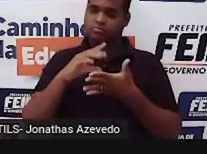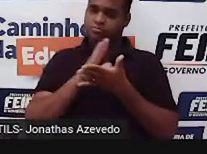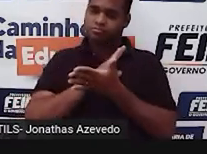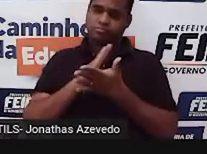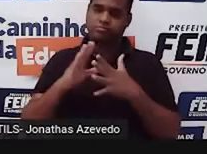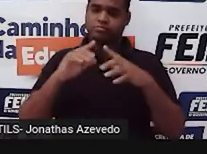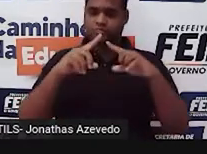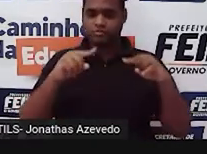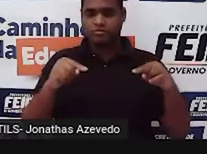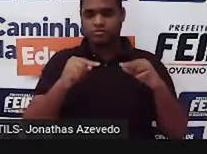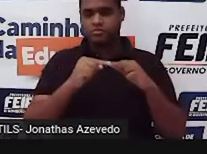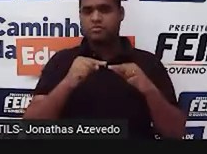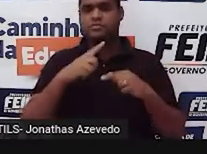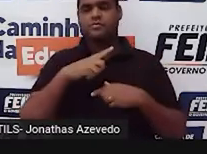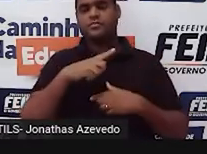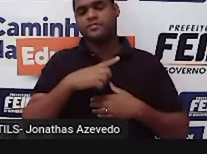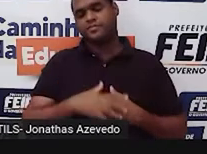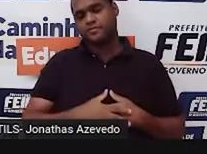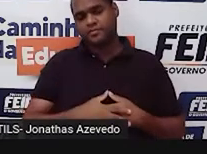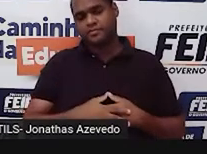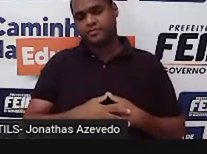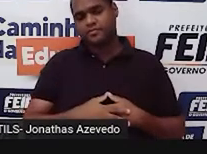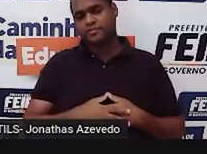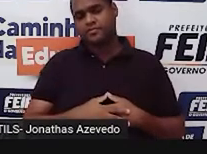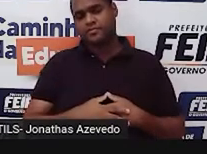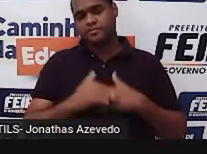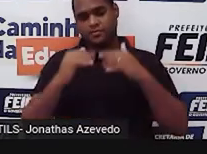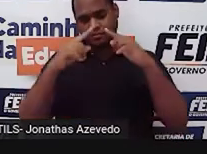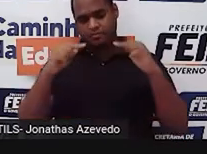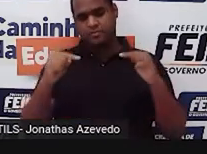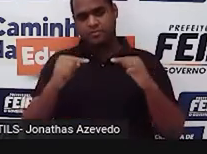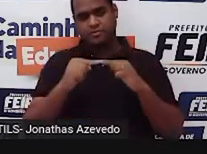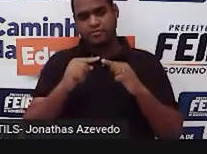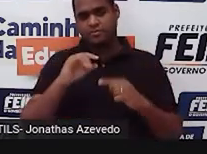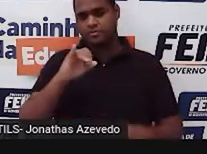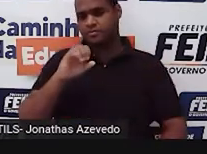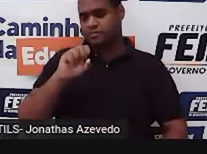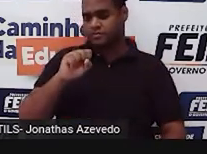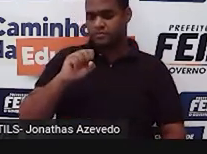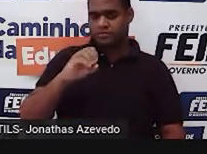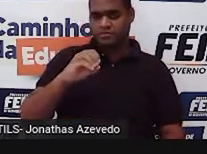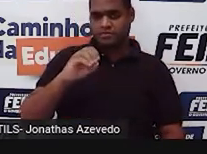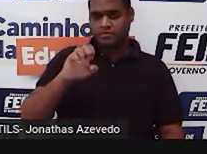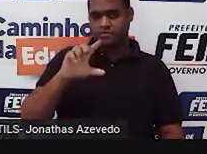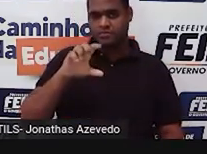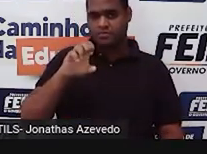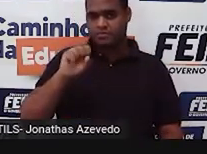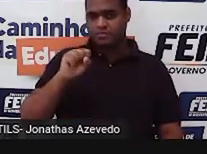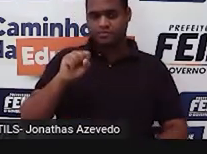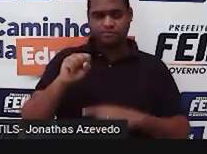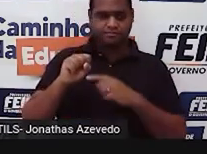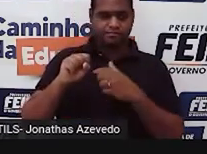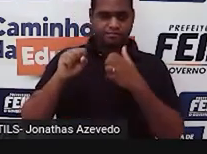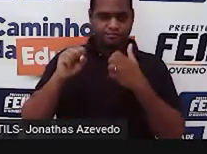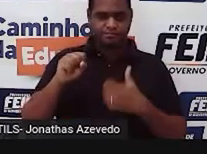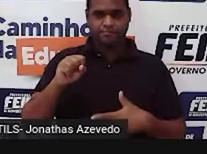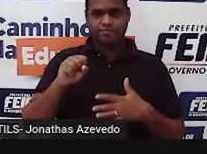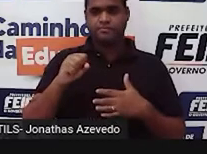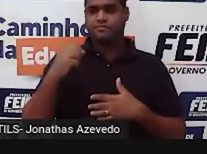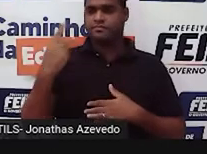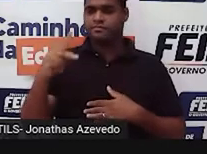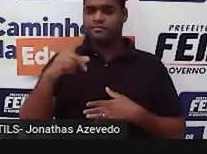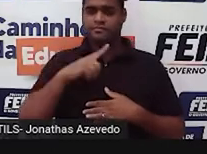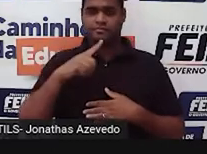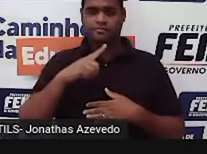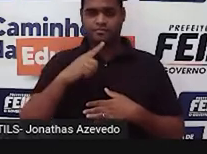triângulo. Um triângulo chamado de triângulo isósceles, tá bom? Esse daí que aparece